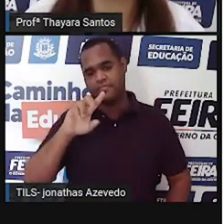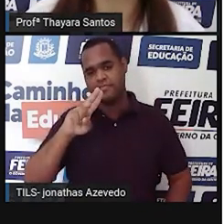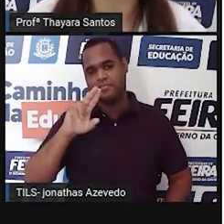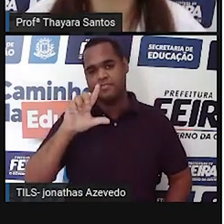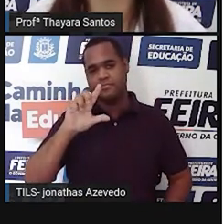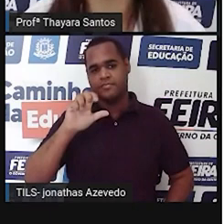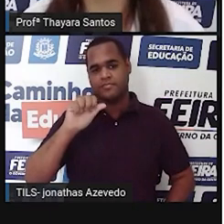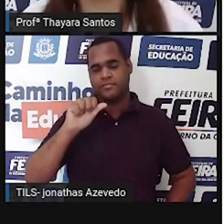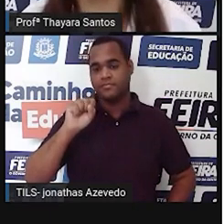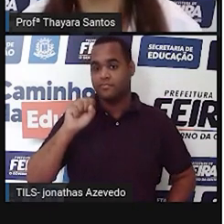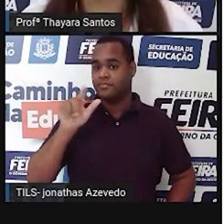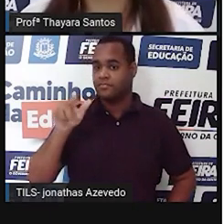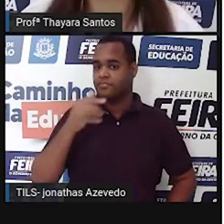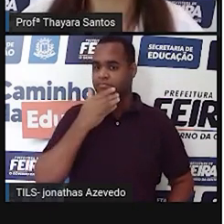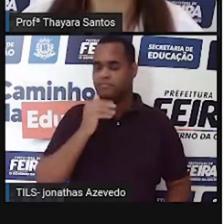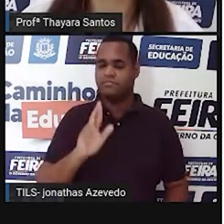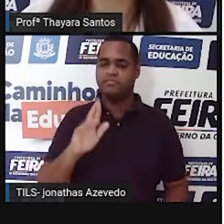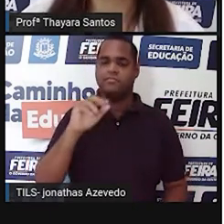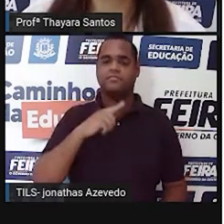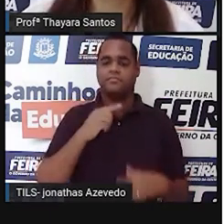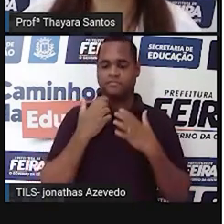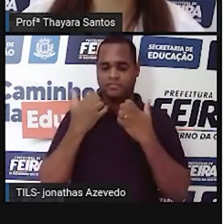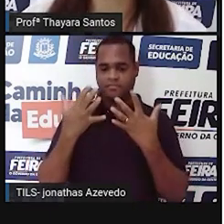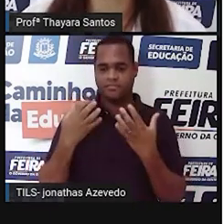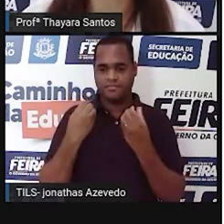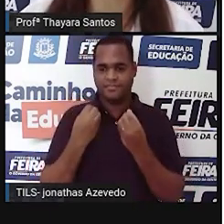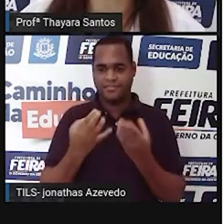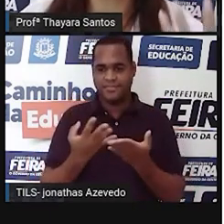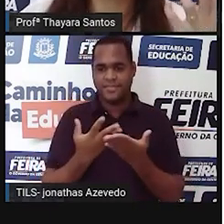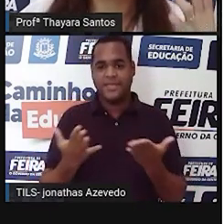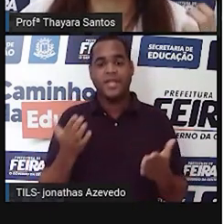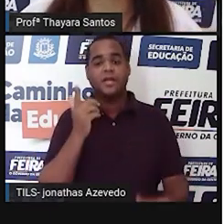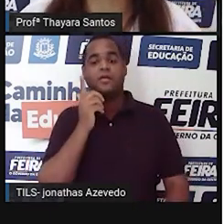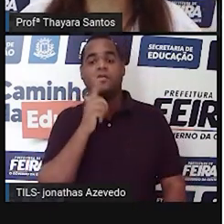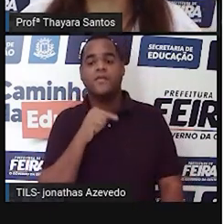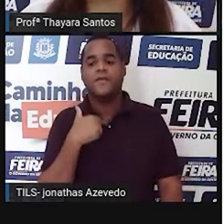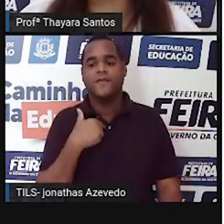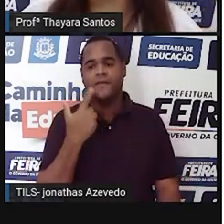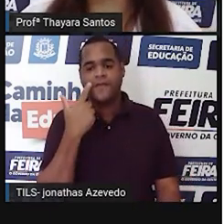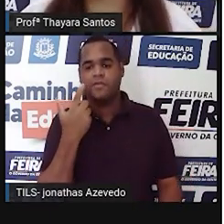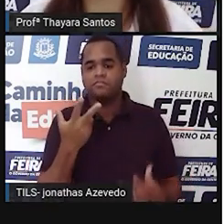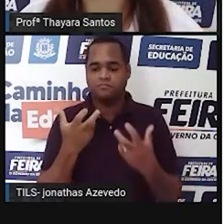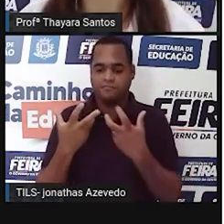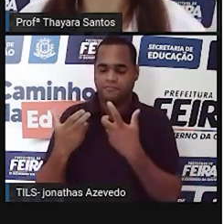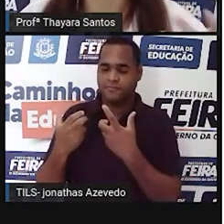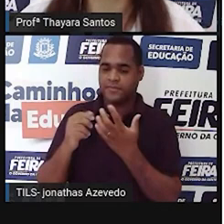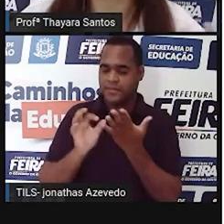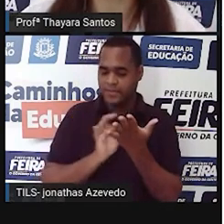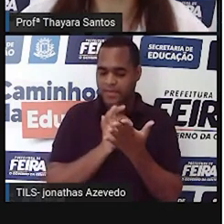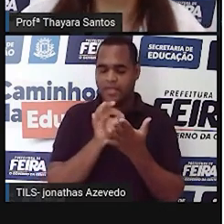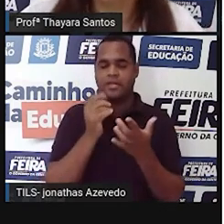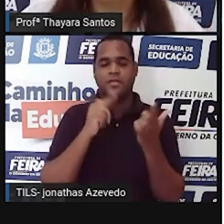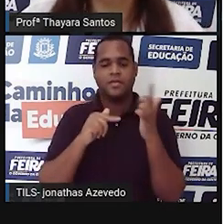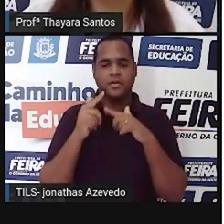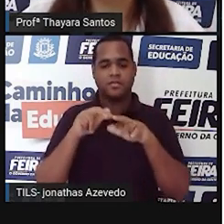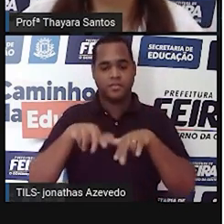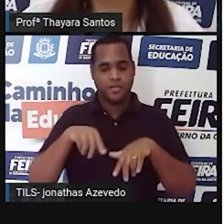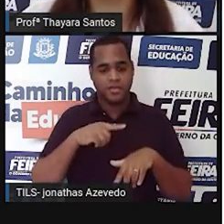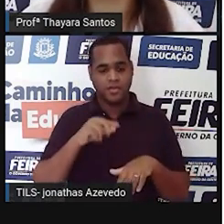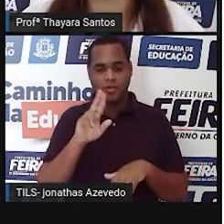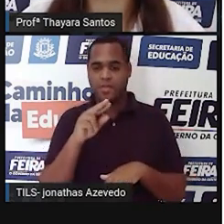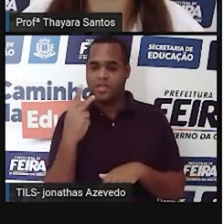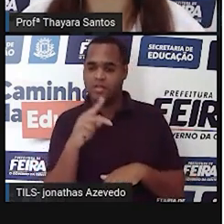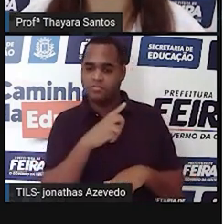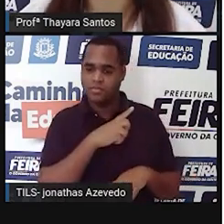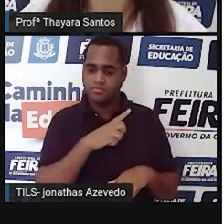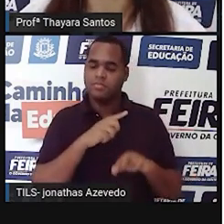Hooke, a grande contribuição dele, é porque ele conseguiu enxergar as células ali e deu o nome a essas